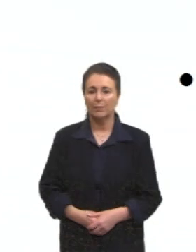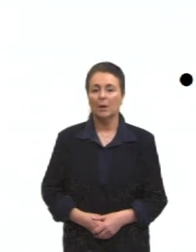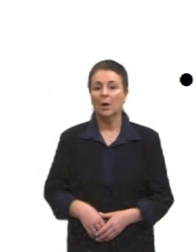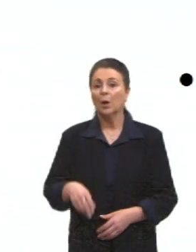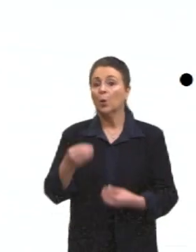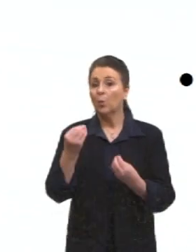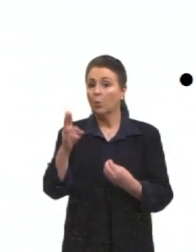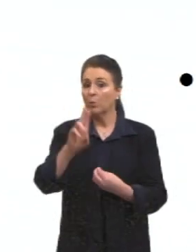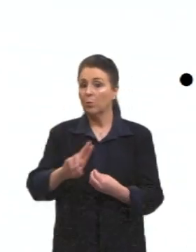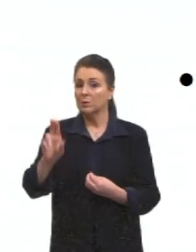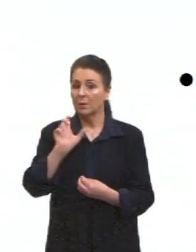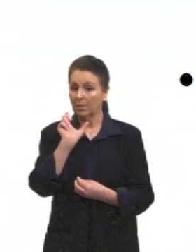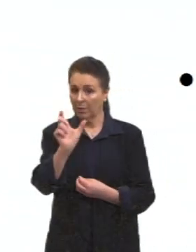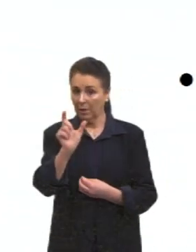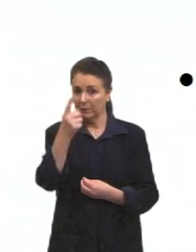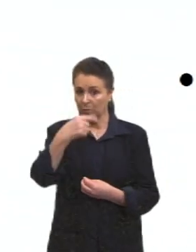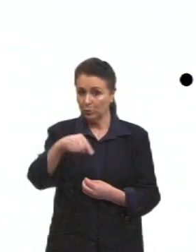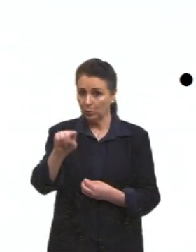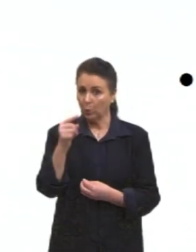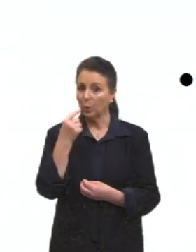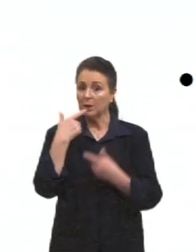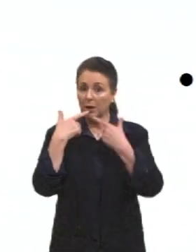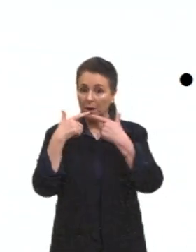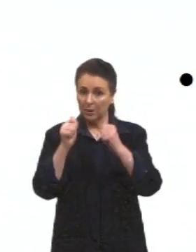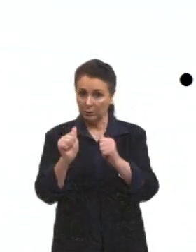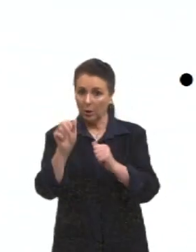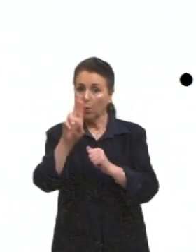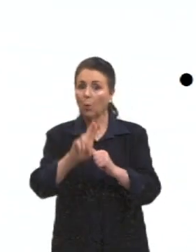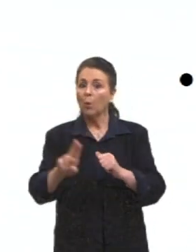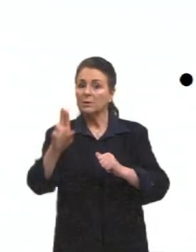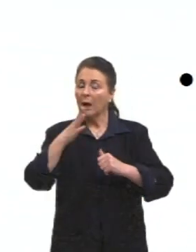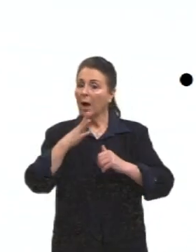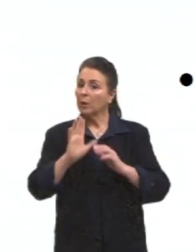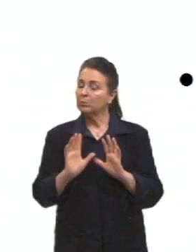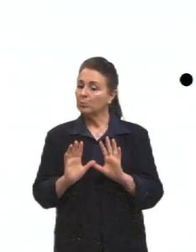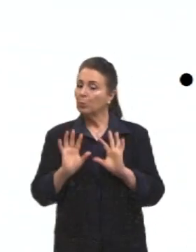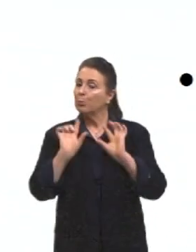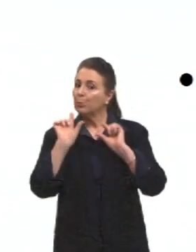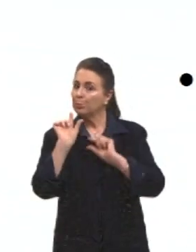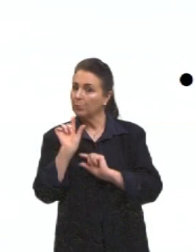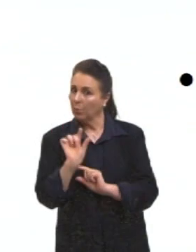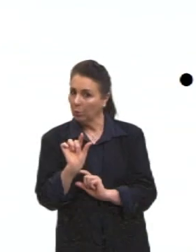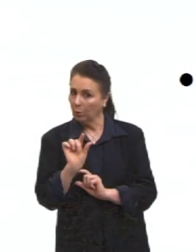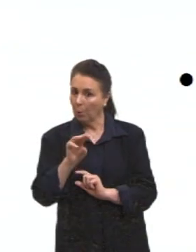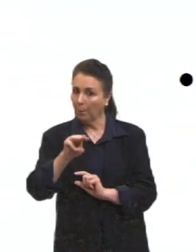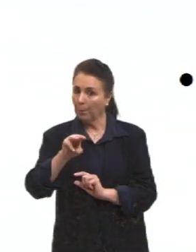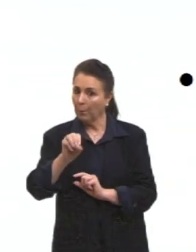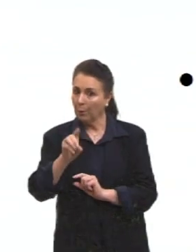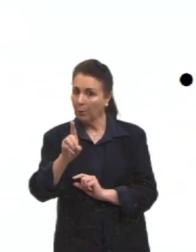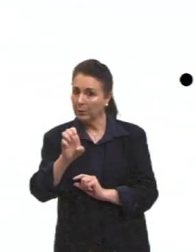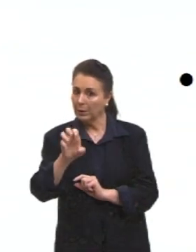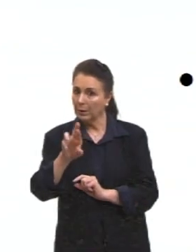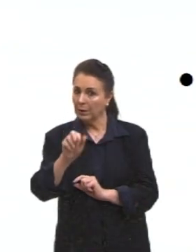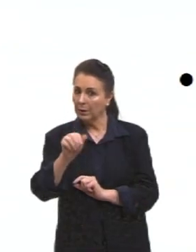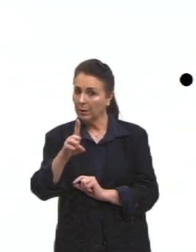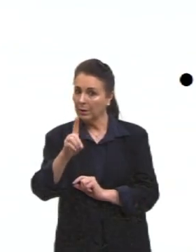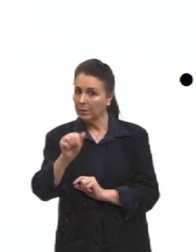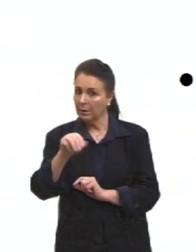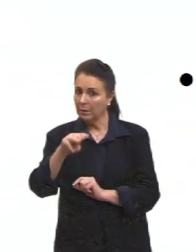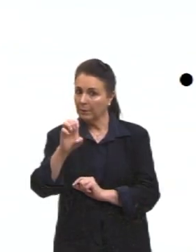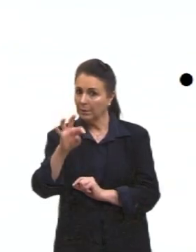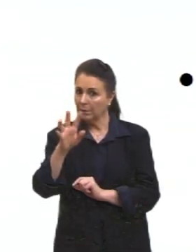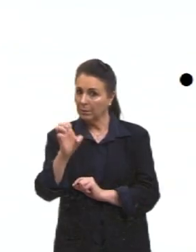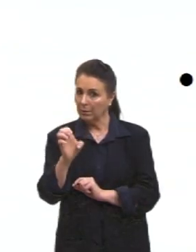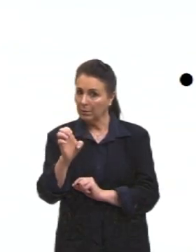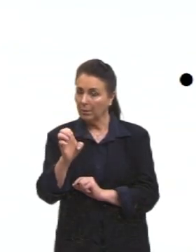os estrangeirismos, nós temos usar moderadamente os termos que pertencem à outra língua para que o texto